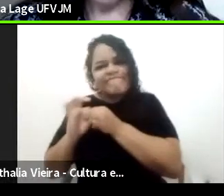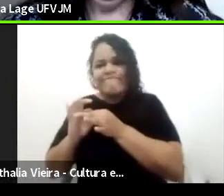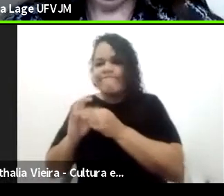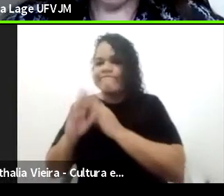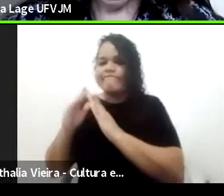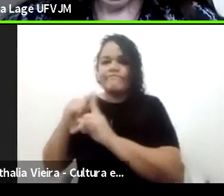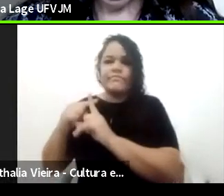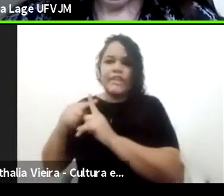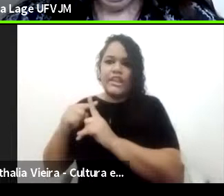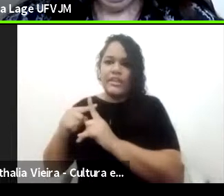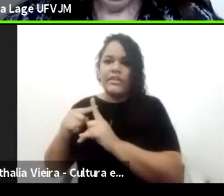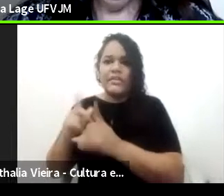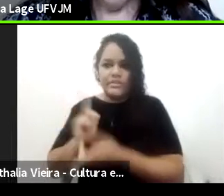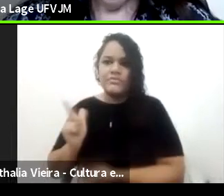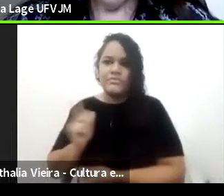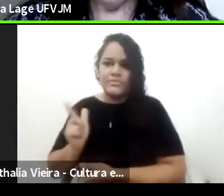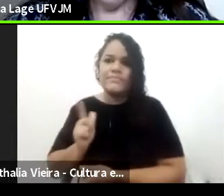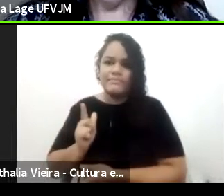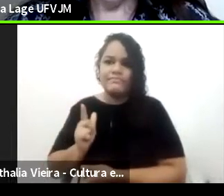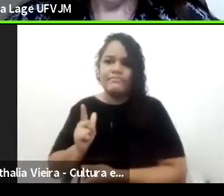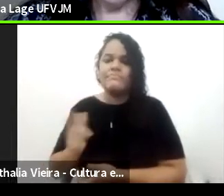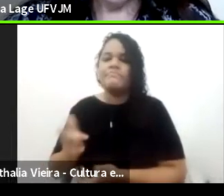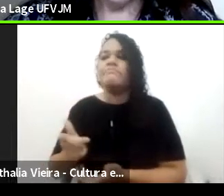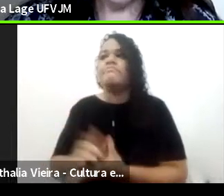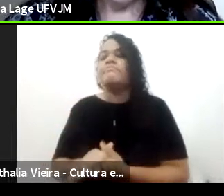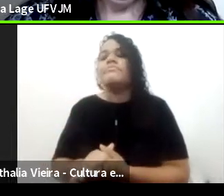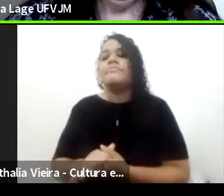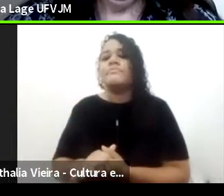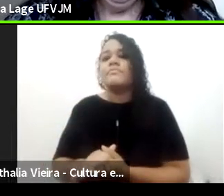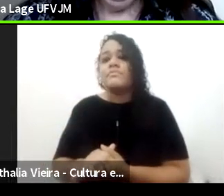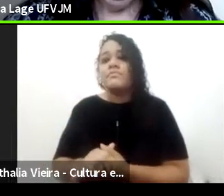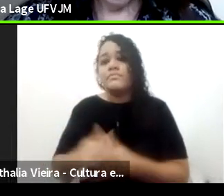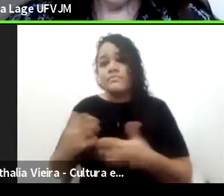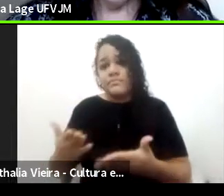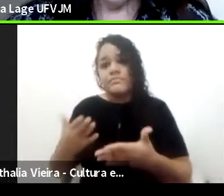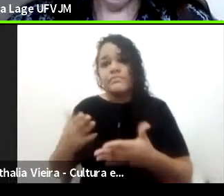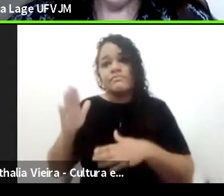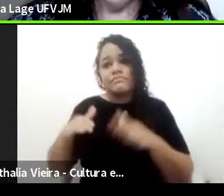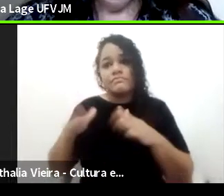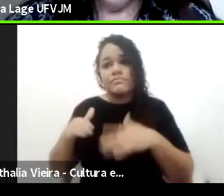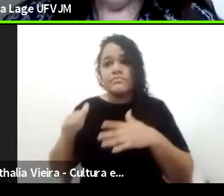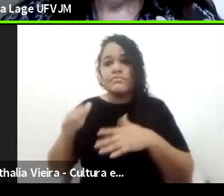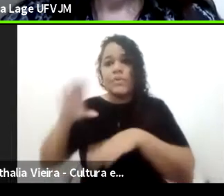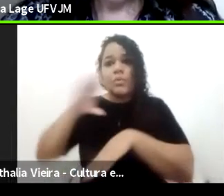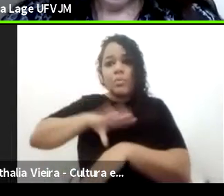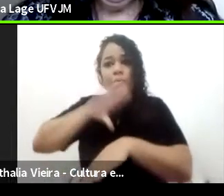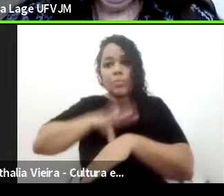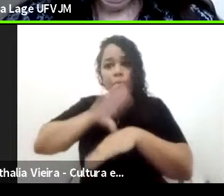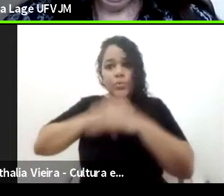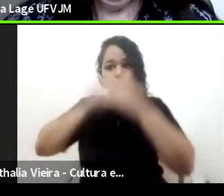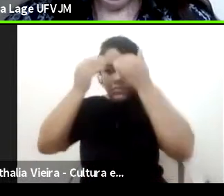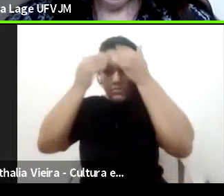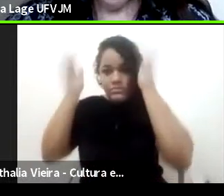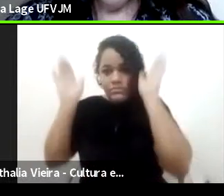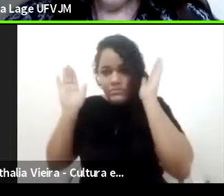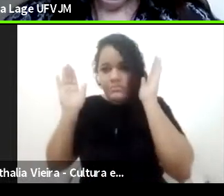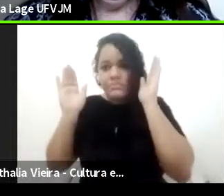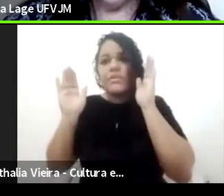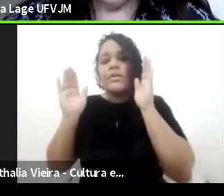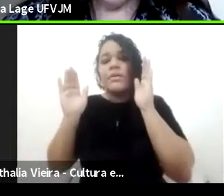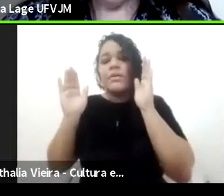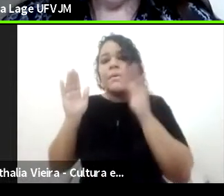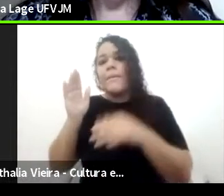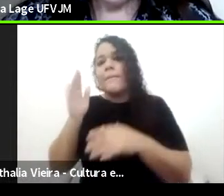Talvez ela seria uma... As luzes portuguesas, ela se torna anticongregacionista,